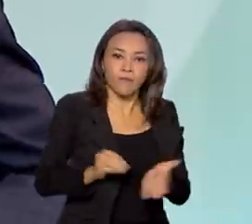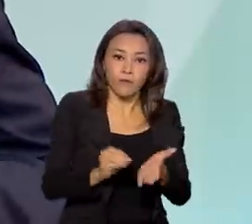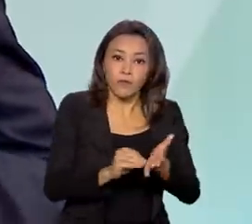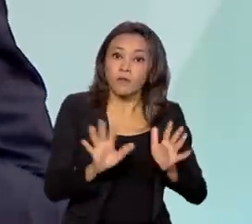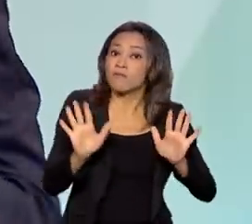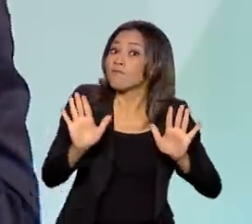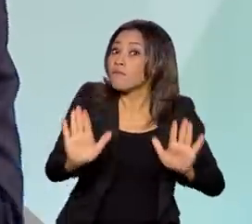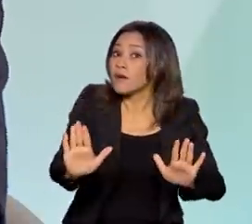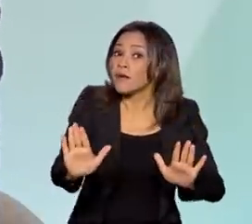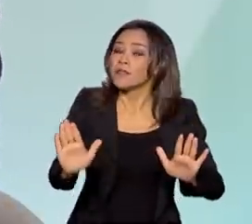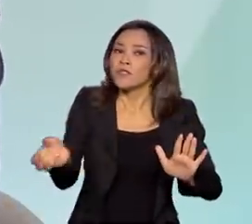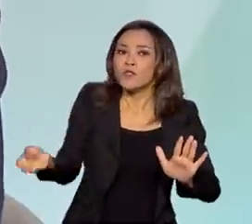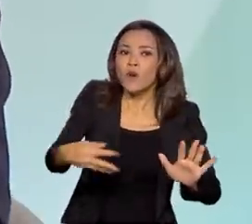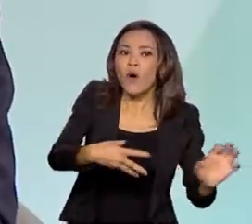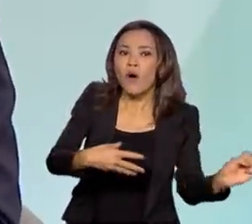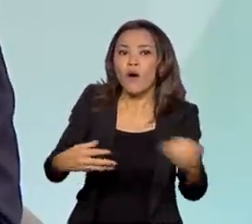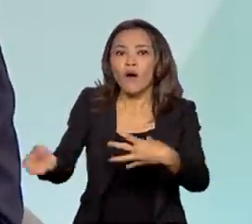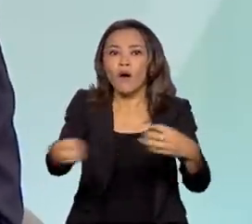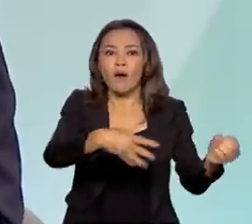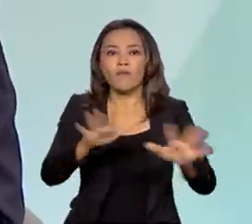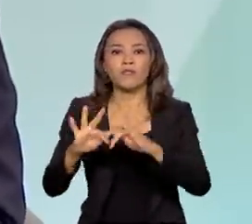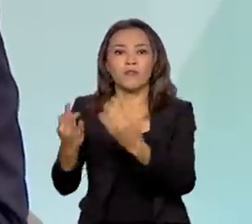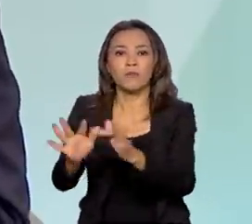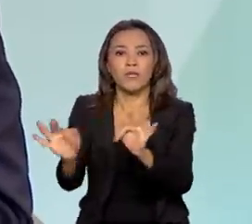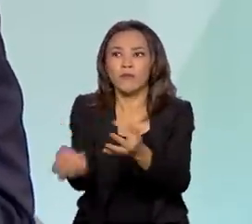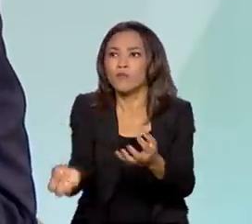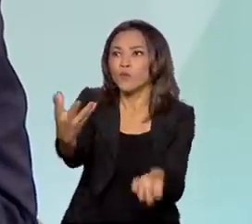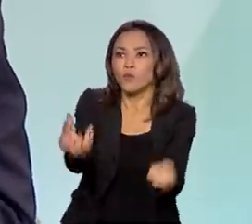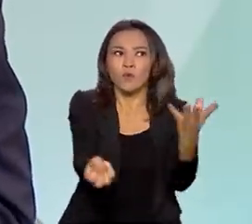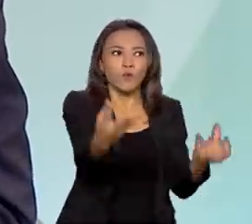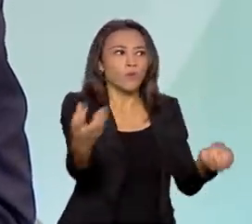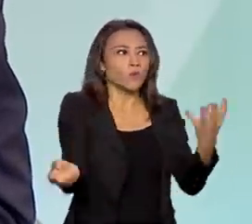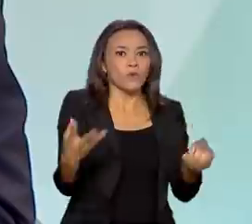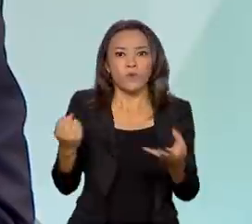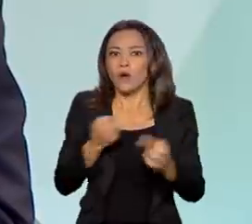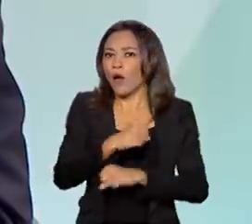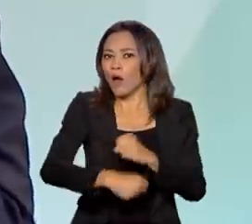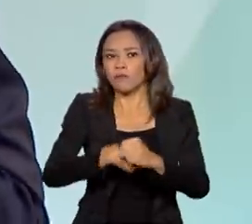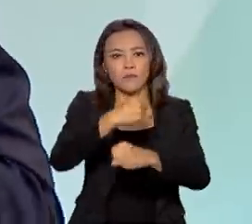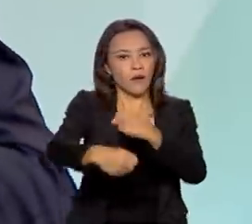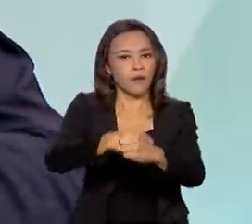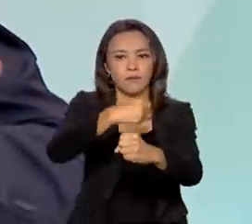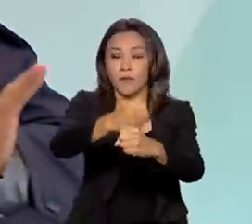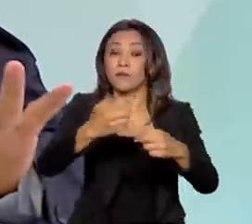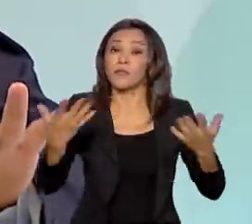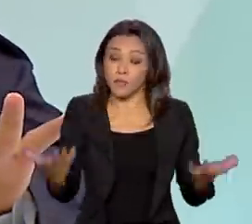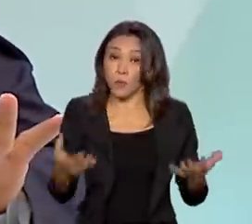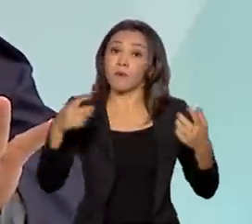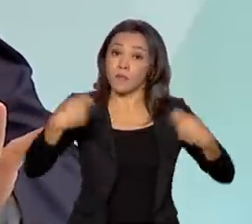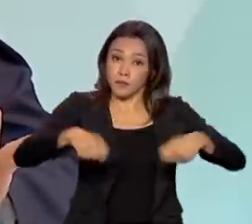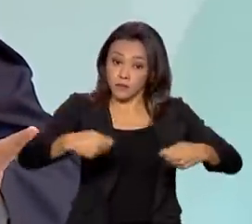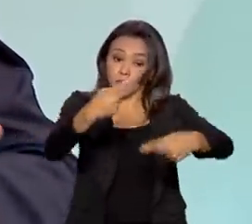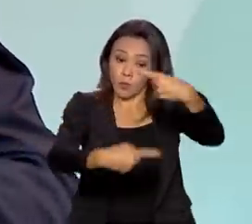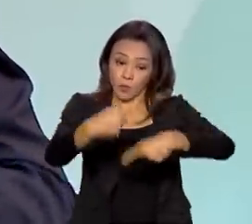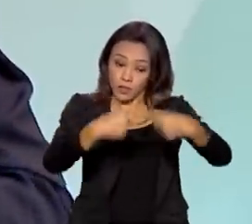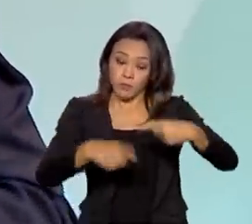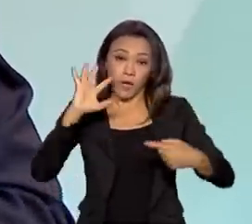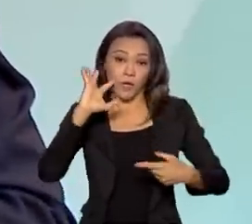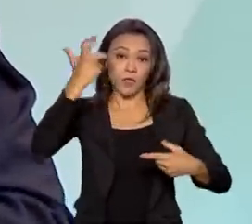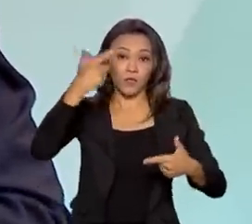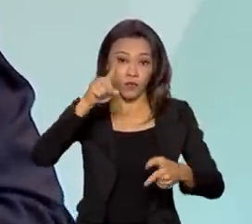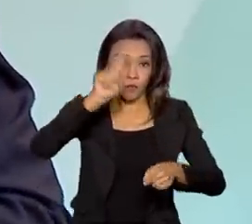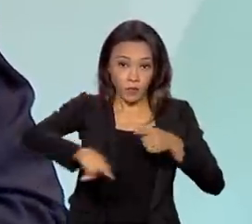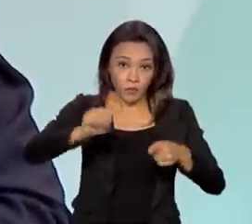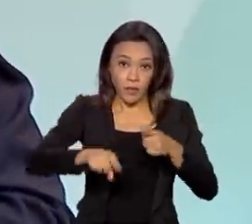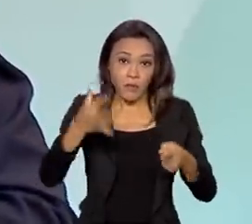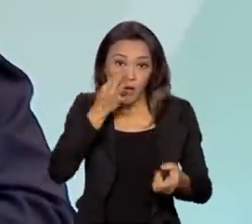entanto, novas famílias são formadas a todo ano. Então, nós precisamos ter uma política que, além de atacar o que já existe, dê